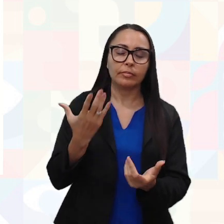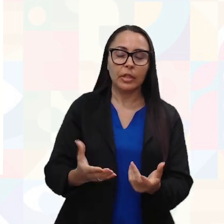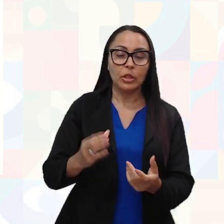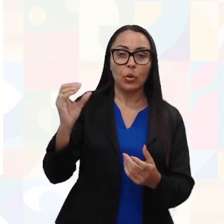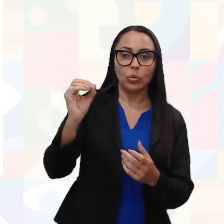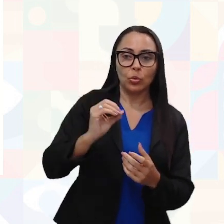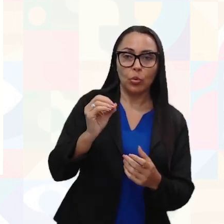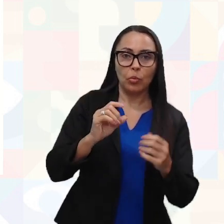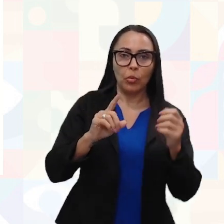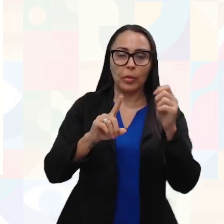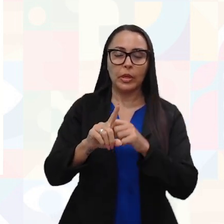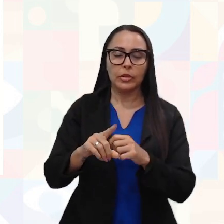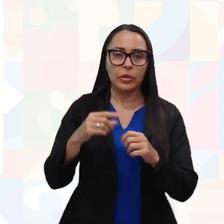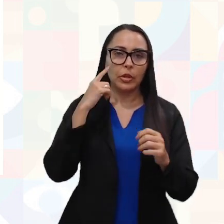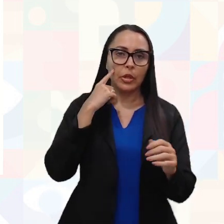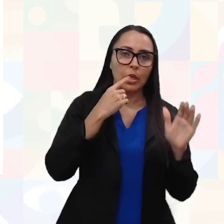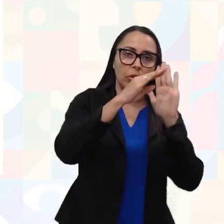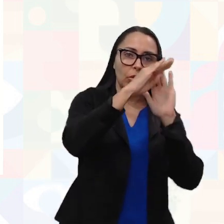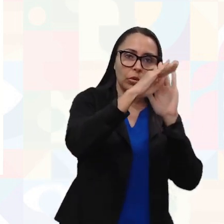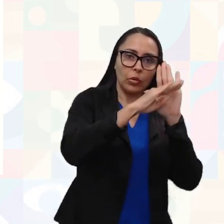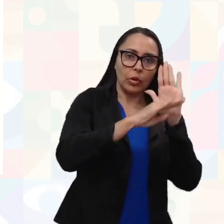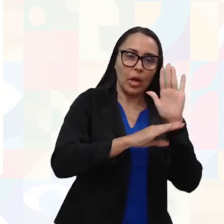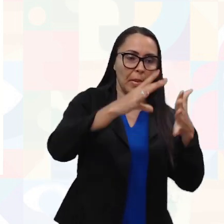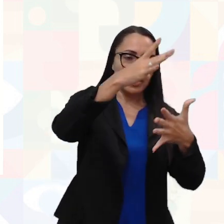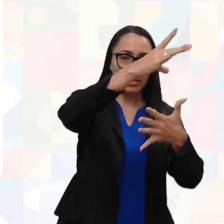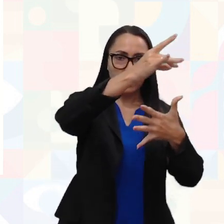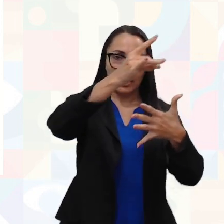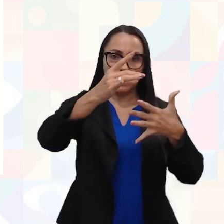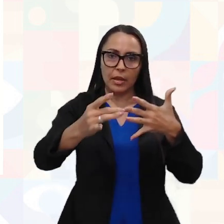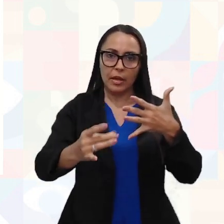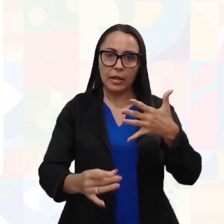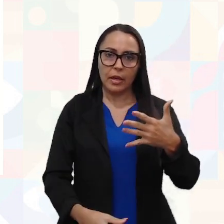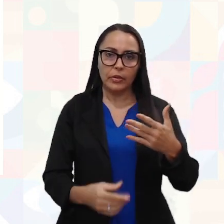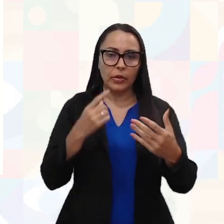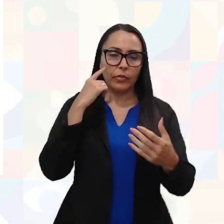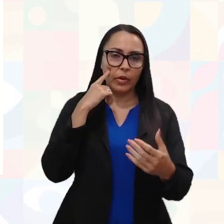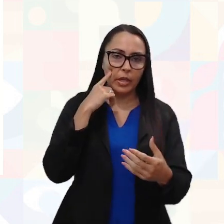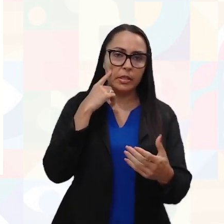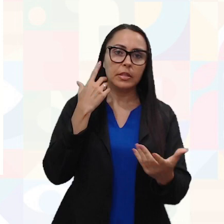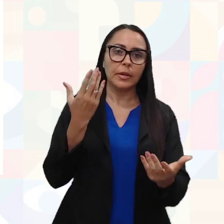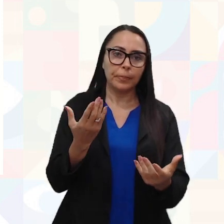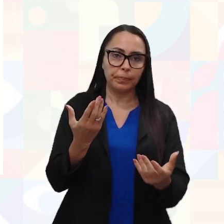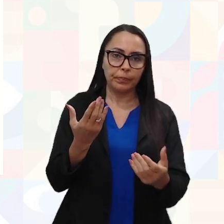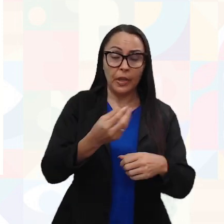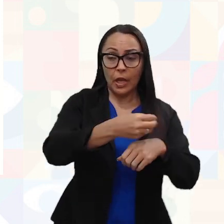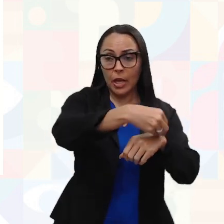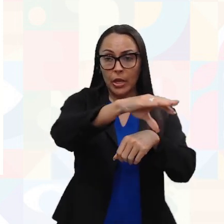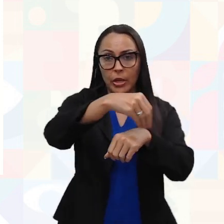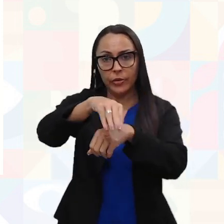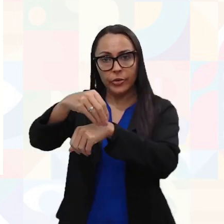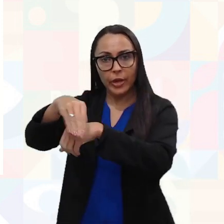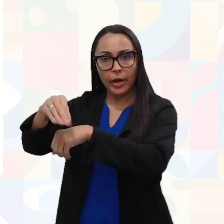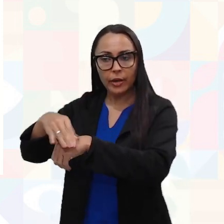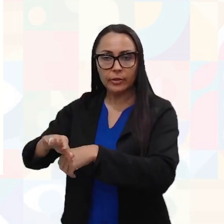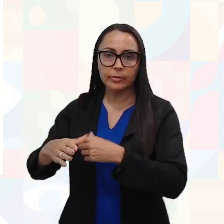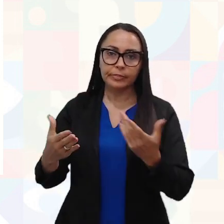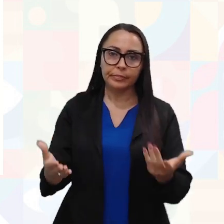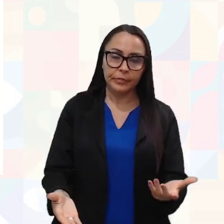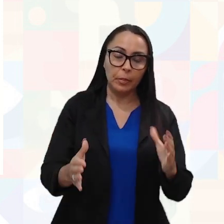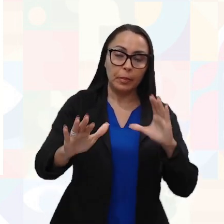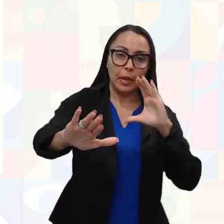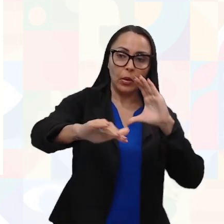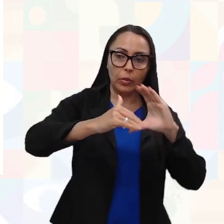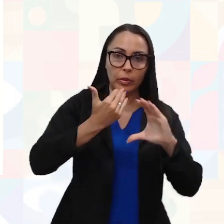cronograma detalhado dos assuntos da capacitação vai ser enviado para o e-mail dos colaboradores. Quanto isso vai